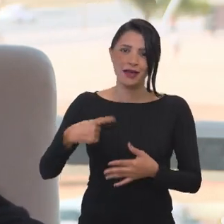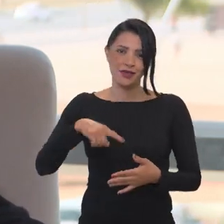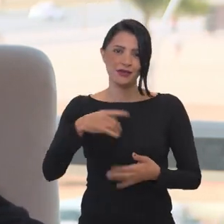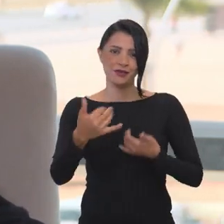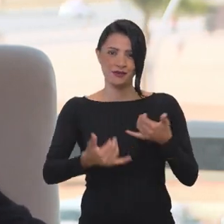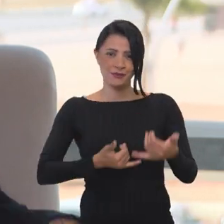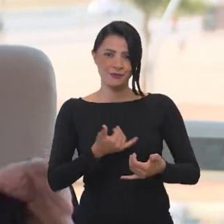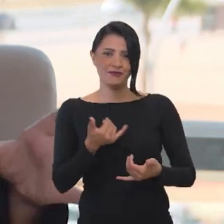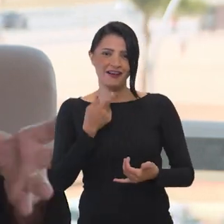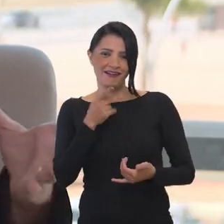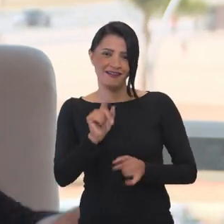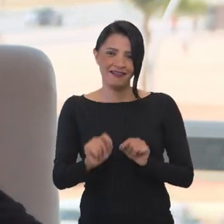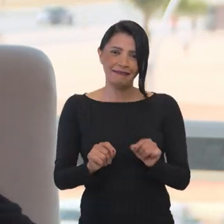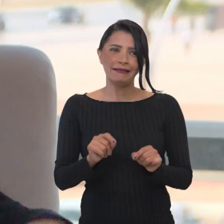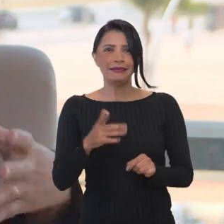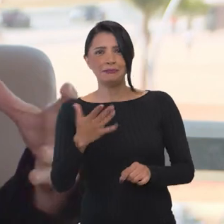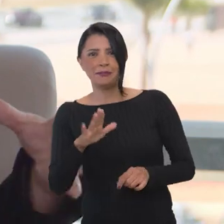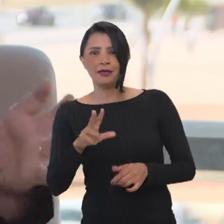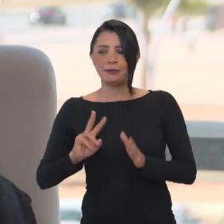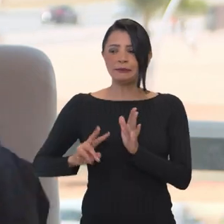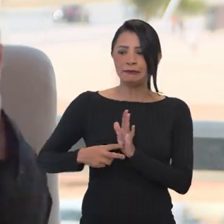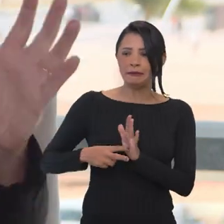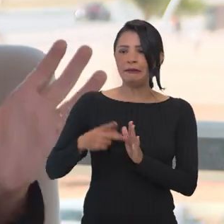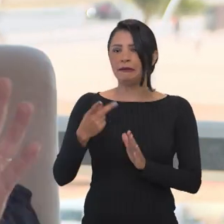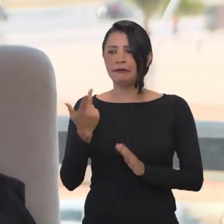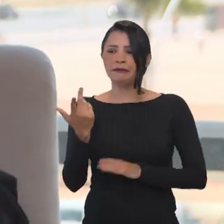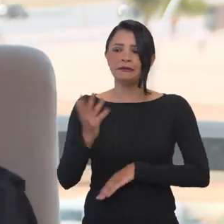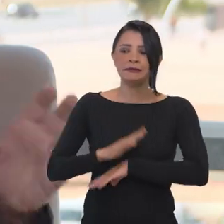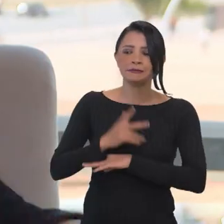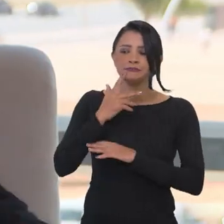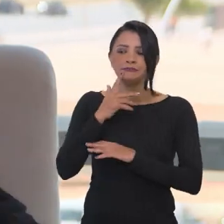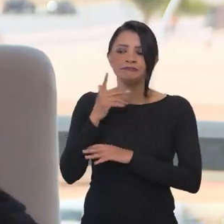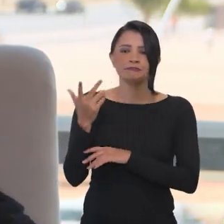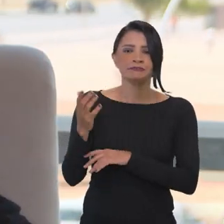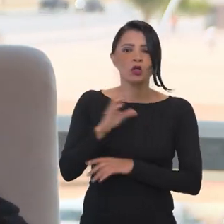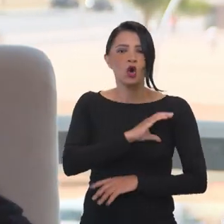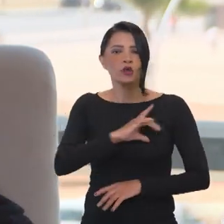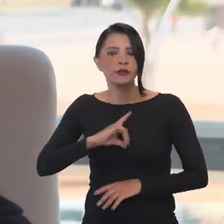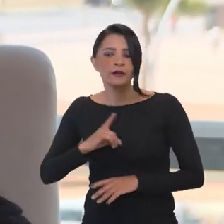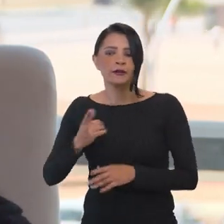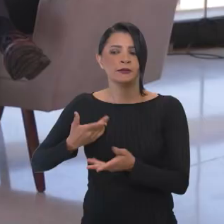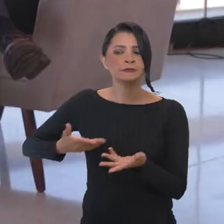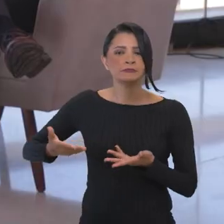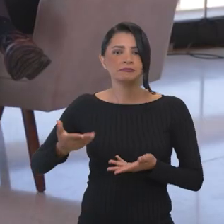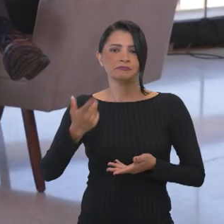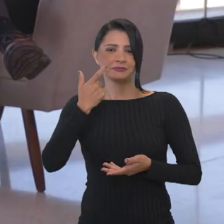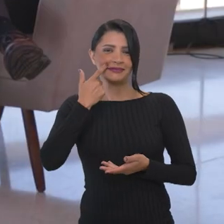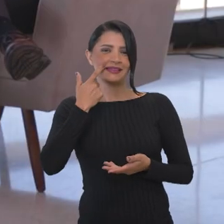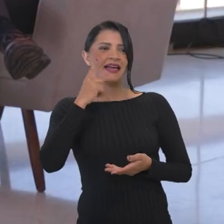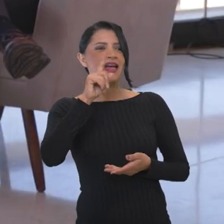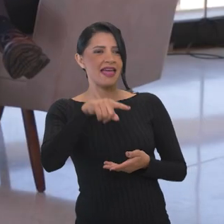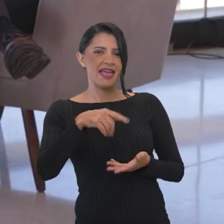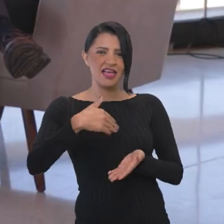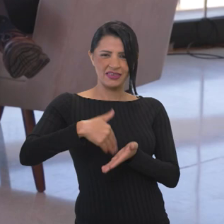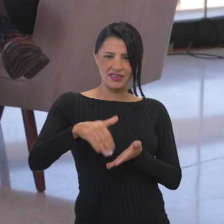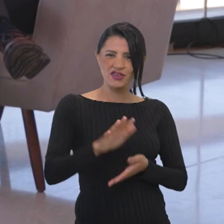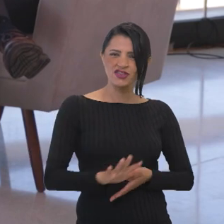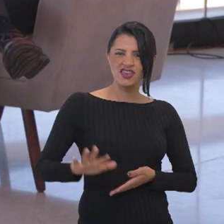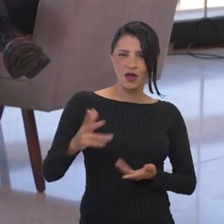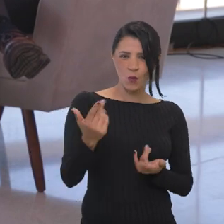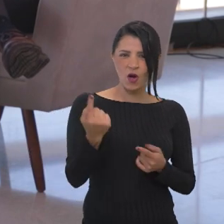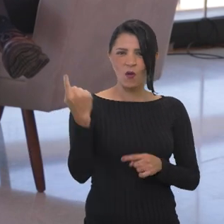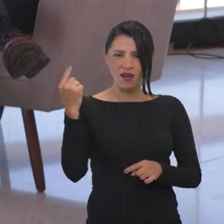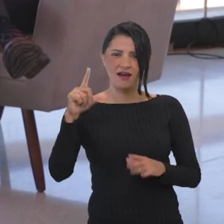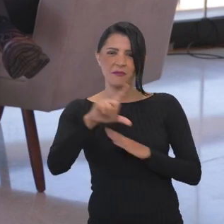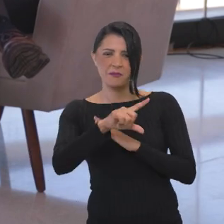a gente brinca que a gente é meio síndico, mas também coordena um pouco algumas atitudes. Um pouco o a Secretaria